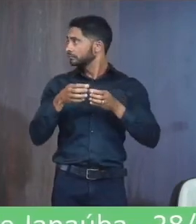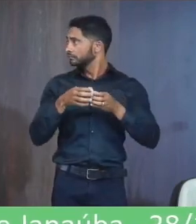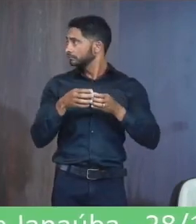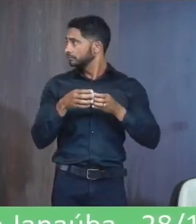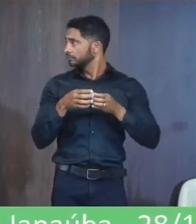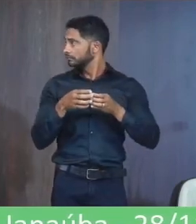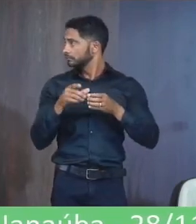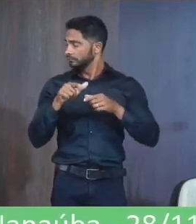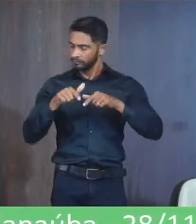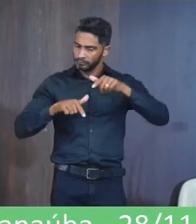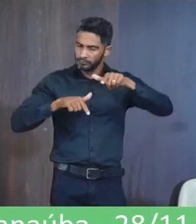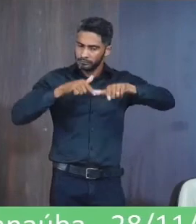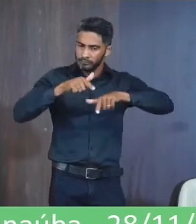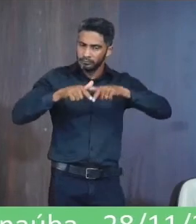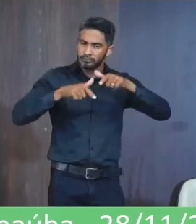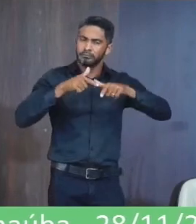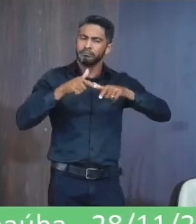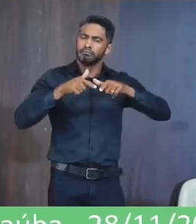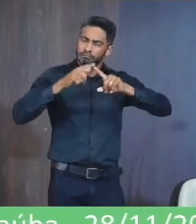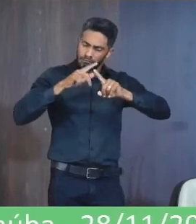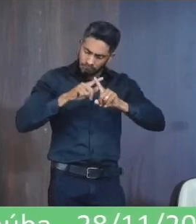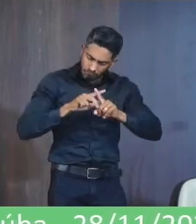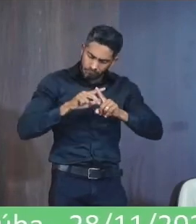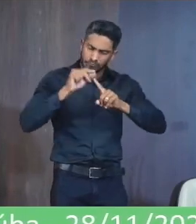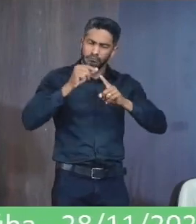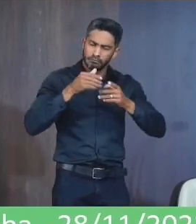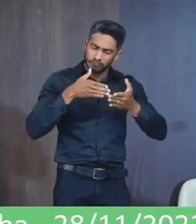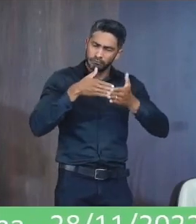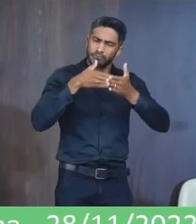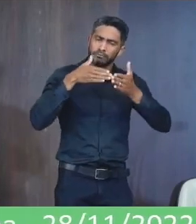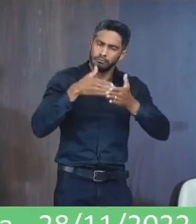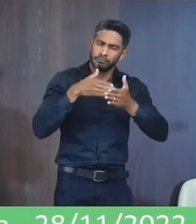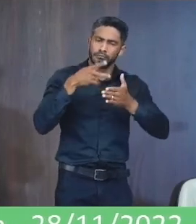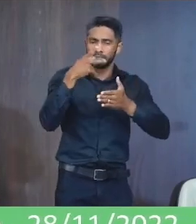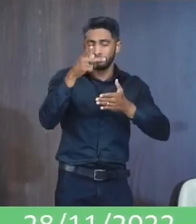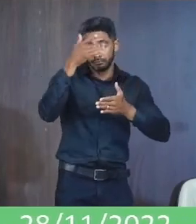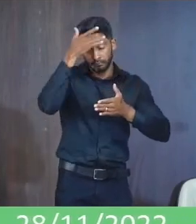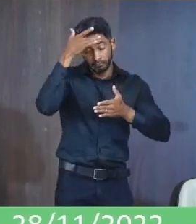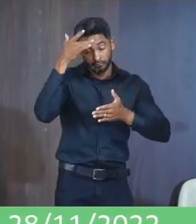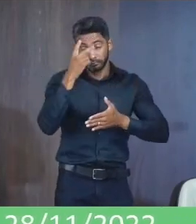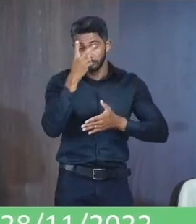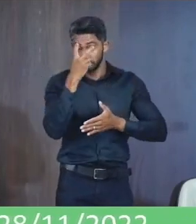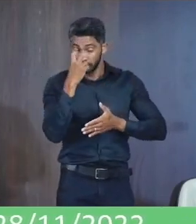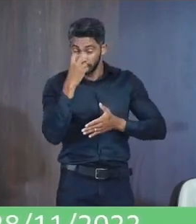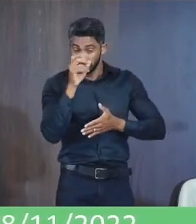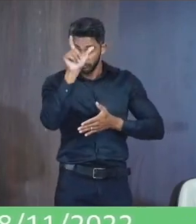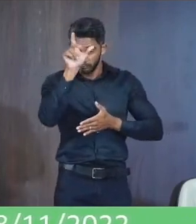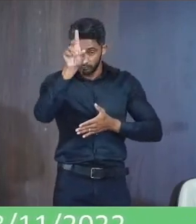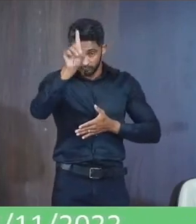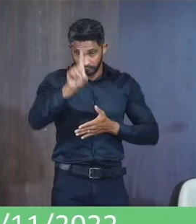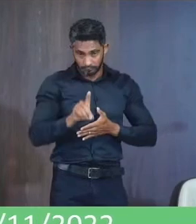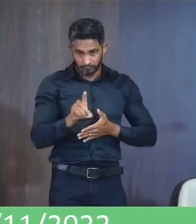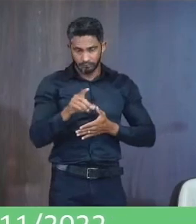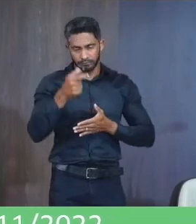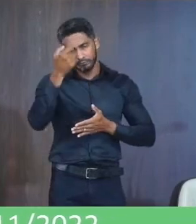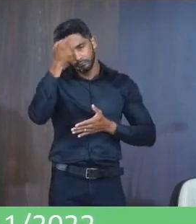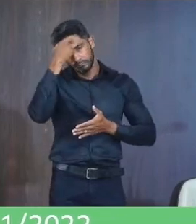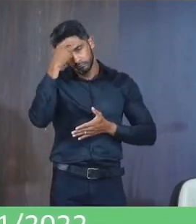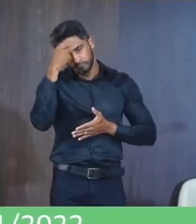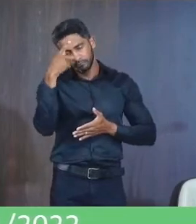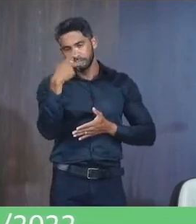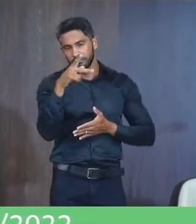Com prestatividade Superando as dificuldades Impostas Por sua deficiência Visual Requer Requer que seja Dada Ciência Ao